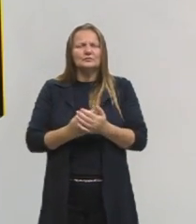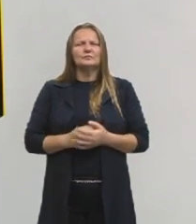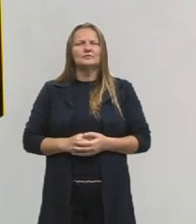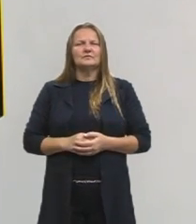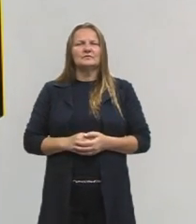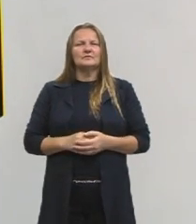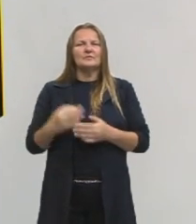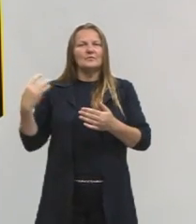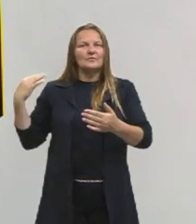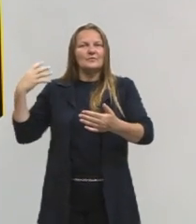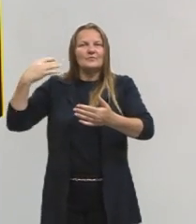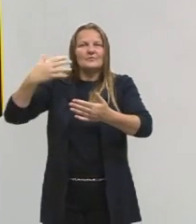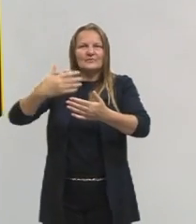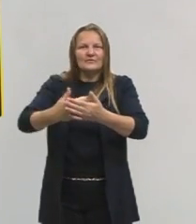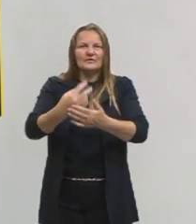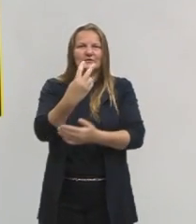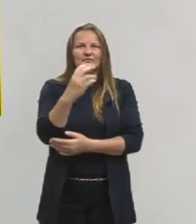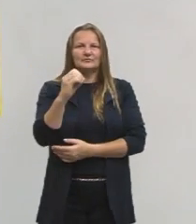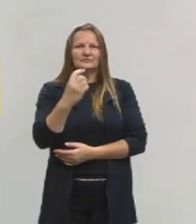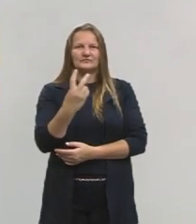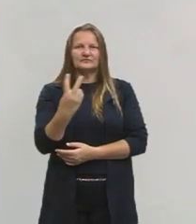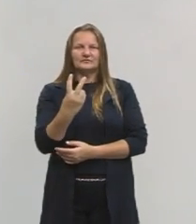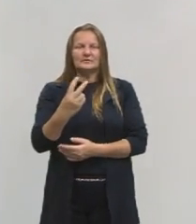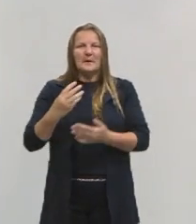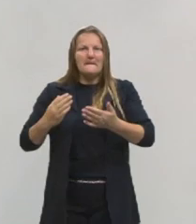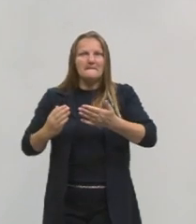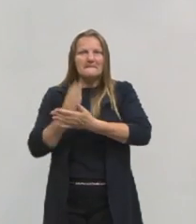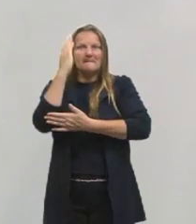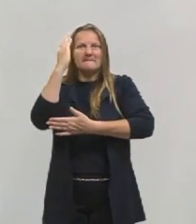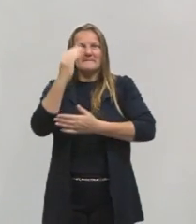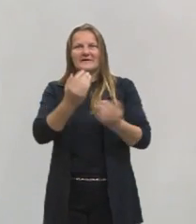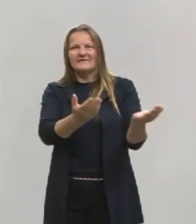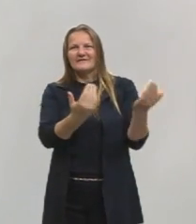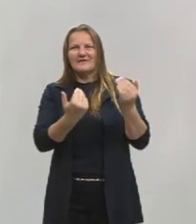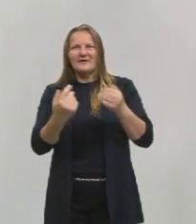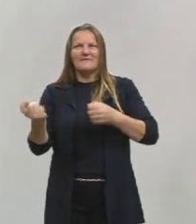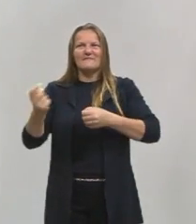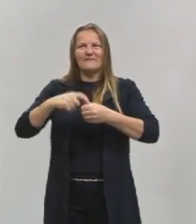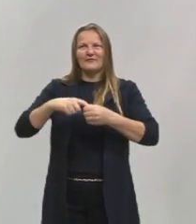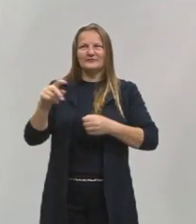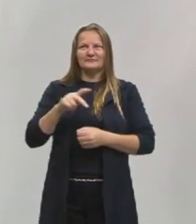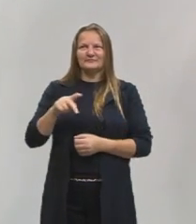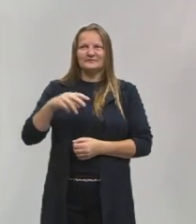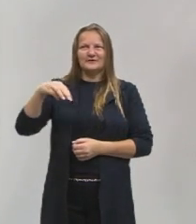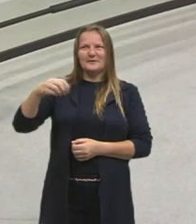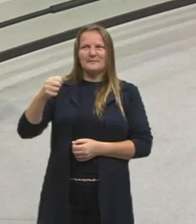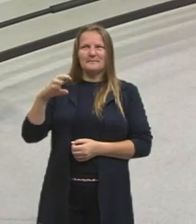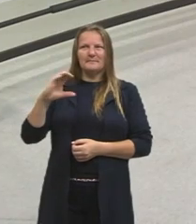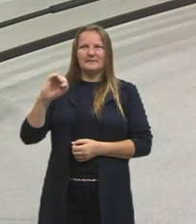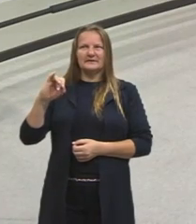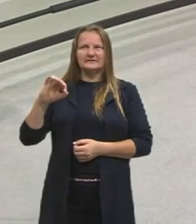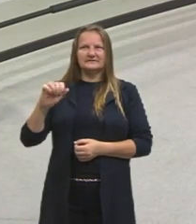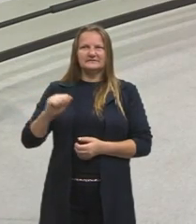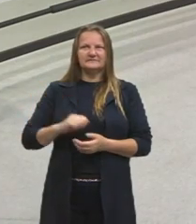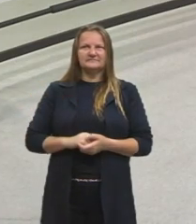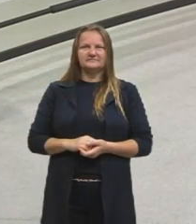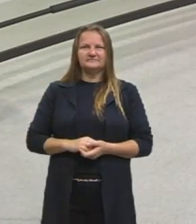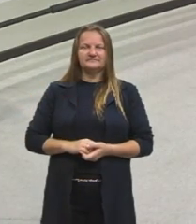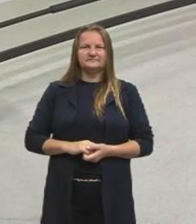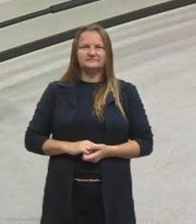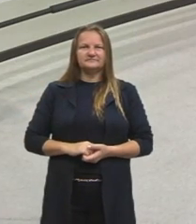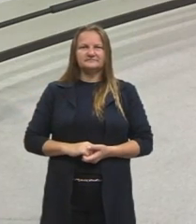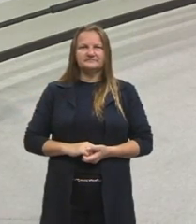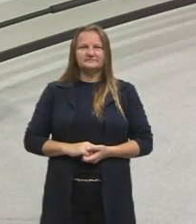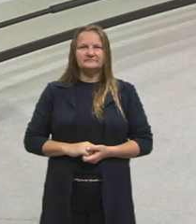desse 2022. Ok? Partiu passar. E eu vou chamar, então, novamente a professora Márcia, onde vocês vão ficar em boas mãos.